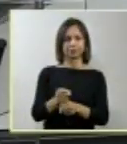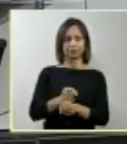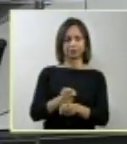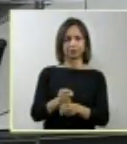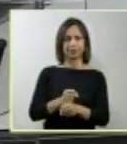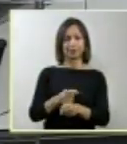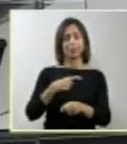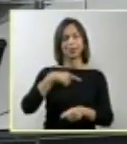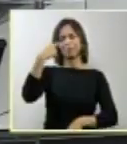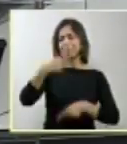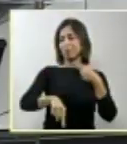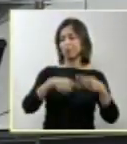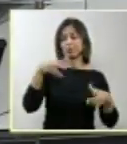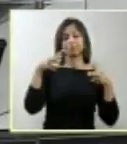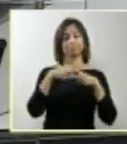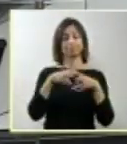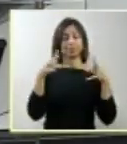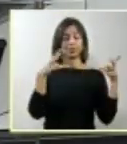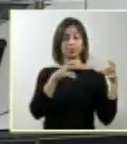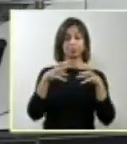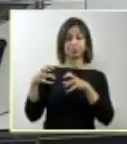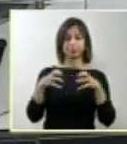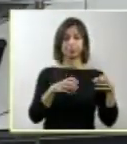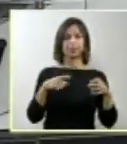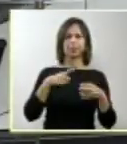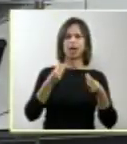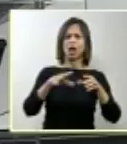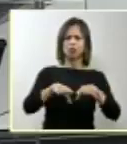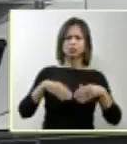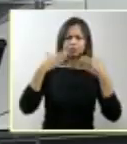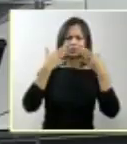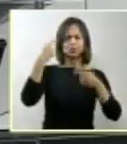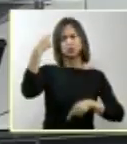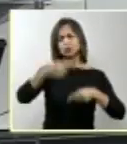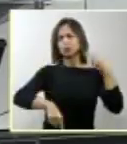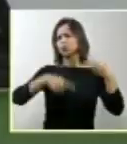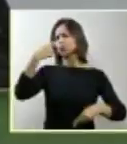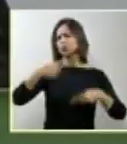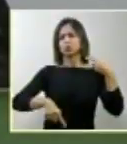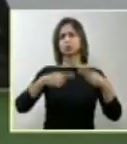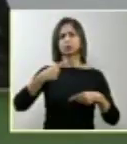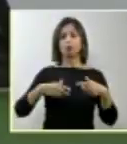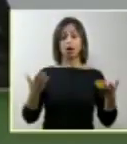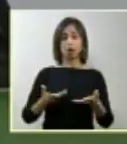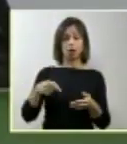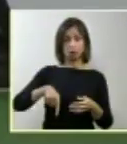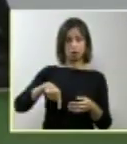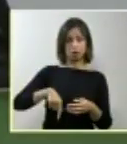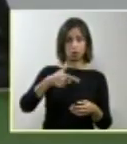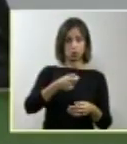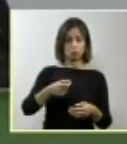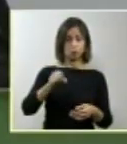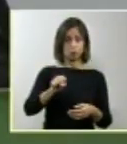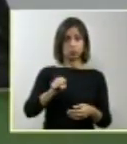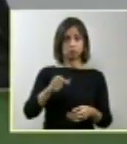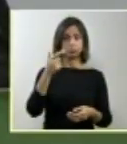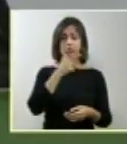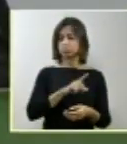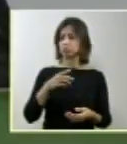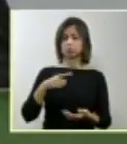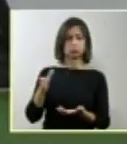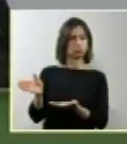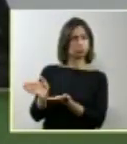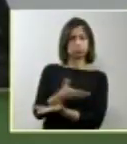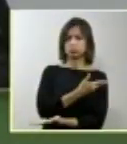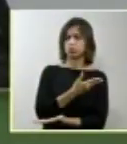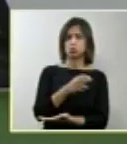torno desse assunto, em audiências públicas, muito debate. E, finalmente, votou nesse ano, e derrubamos no Congresso por